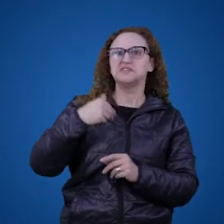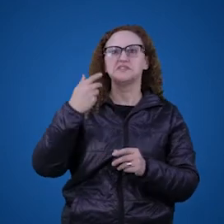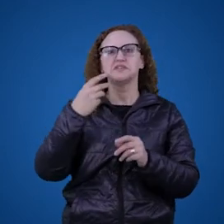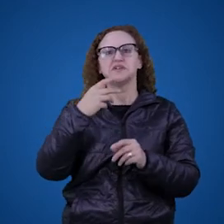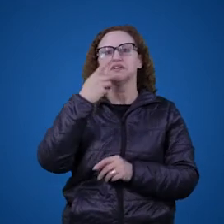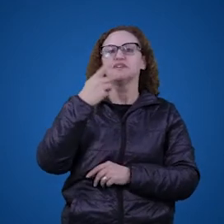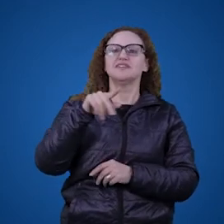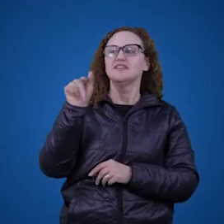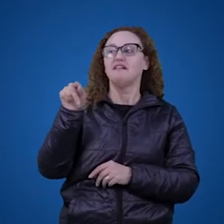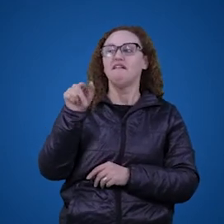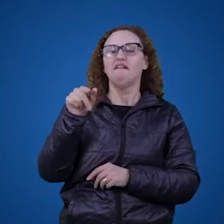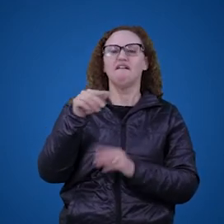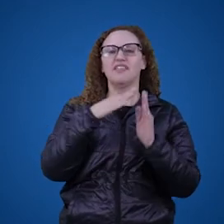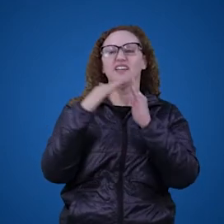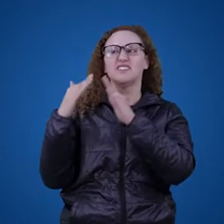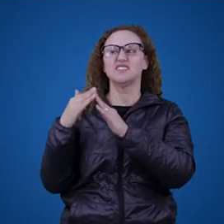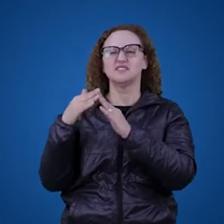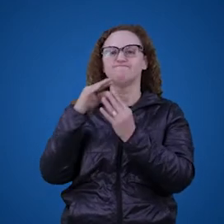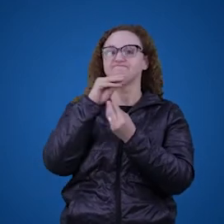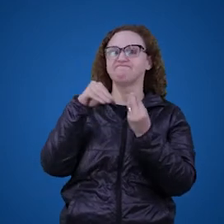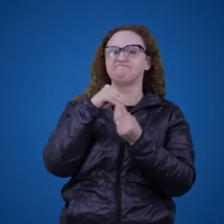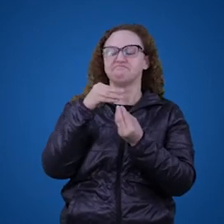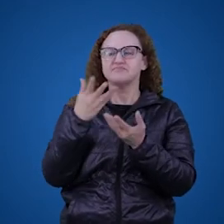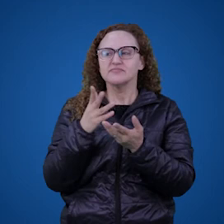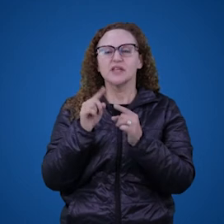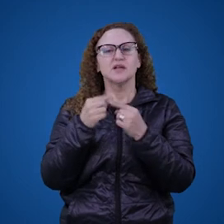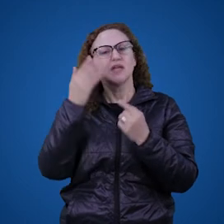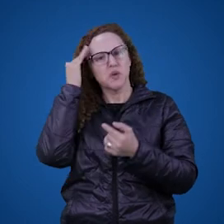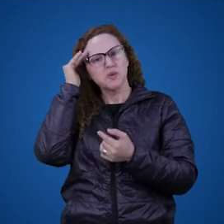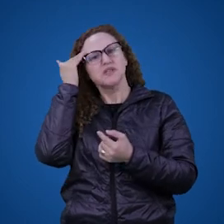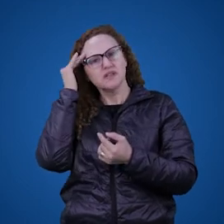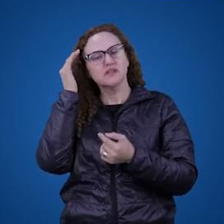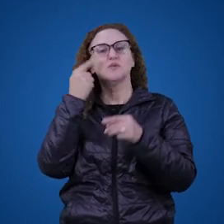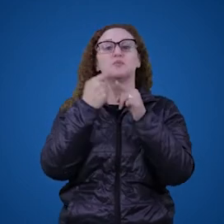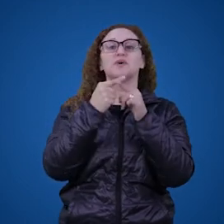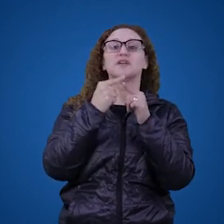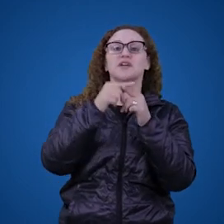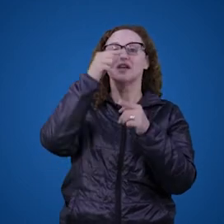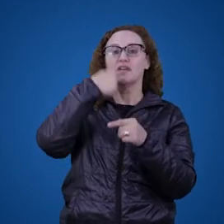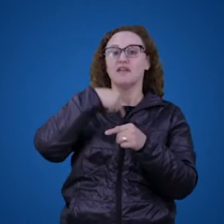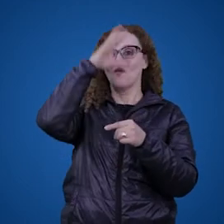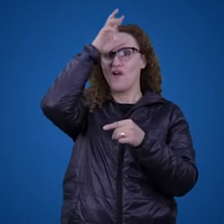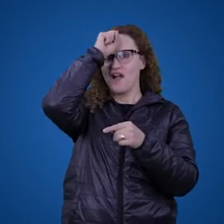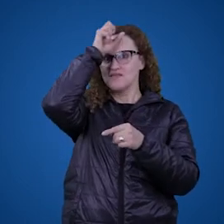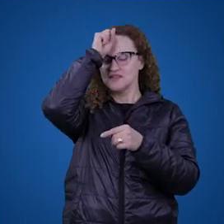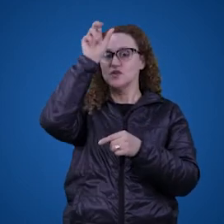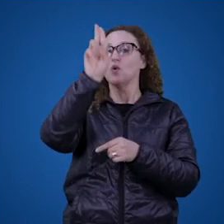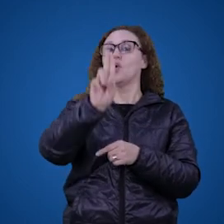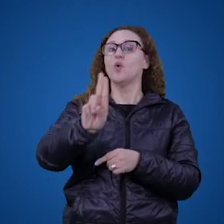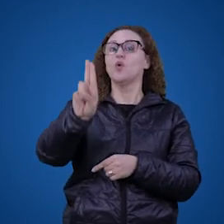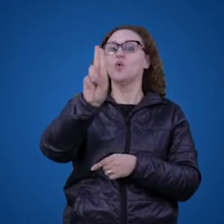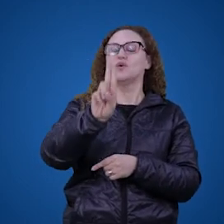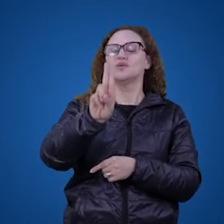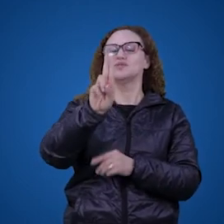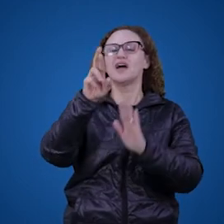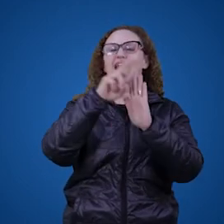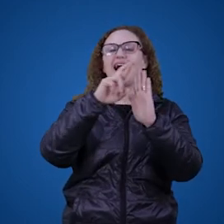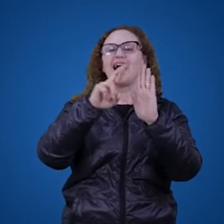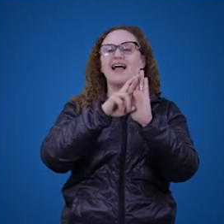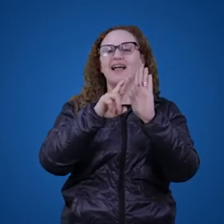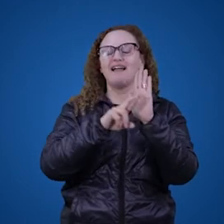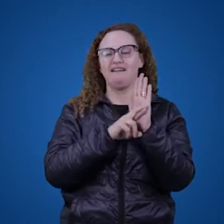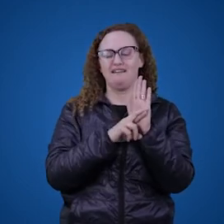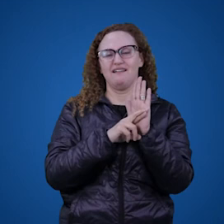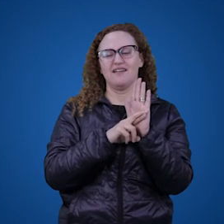ou o piá da vizinha é bagunceiro, eu entendo isso porque eu aprendi o uso, no uso, a regra